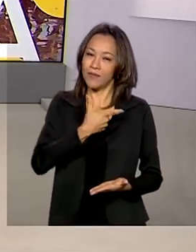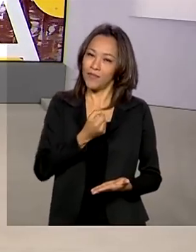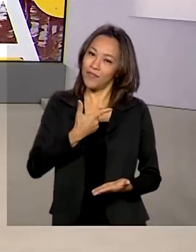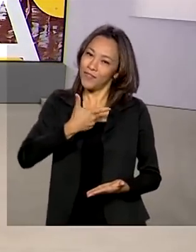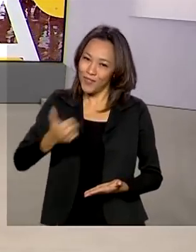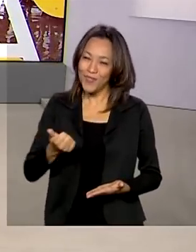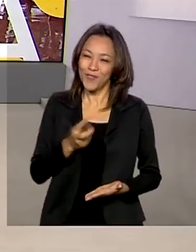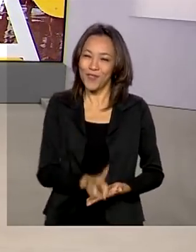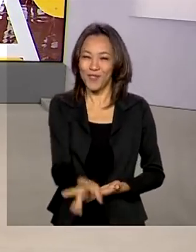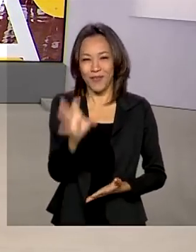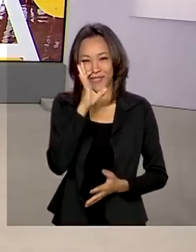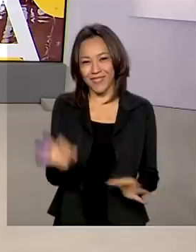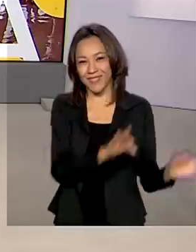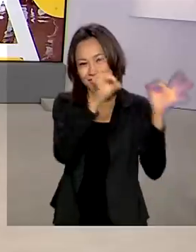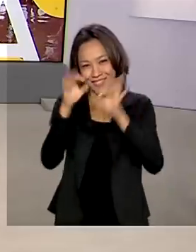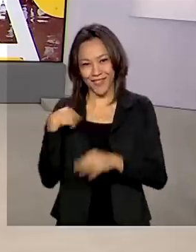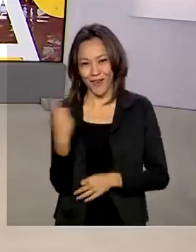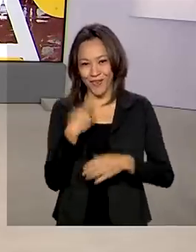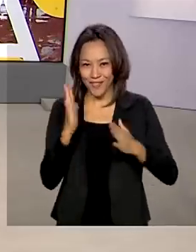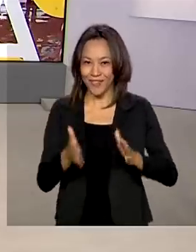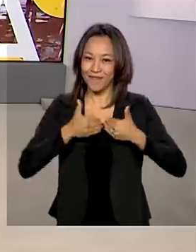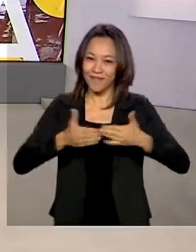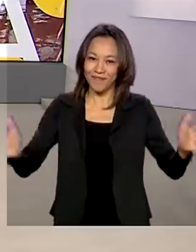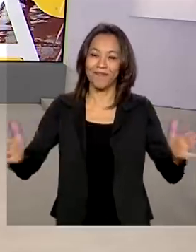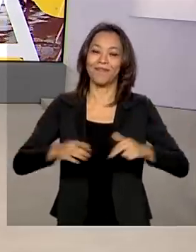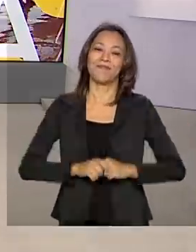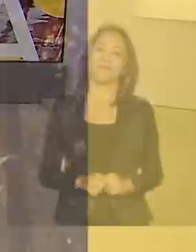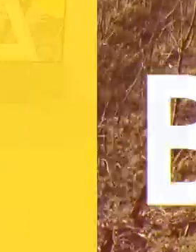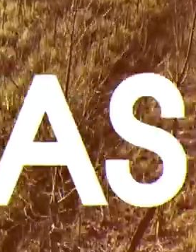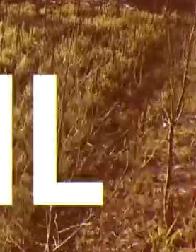Fique com a gente, o Brasil em Dia está começando.